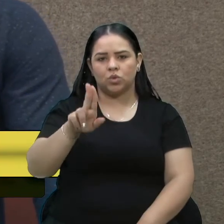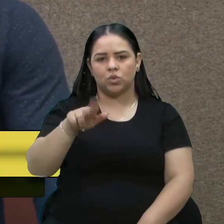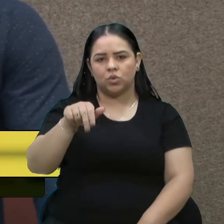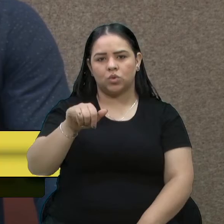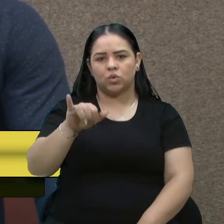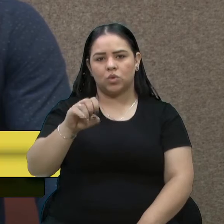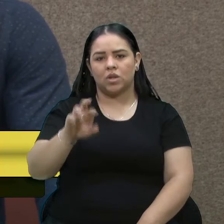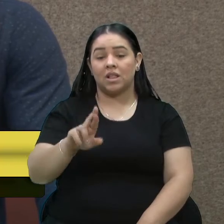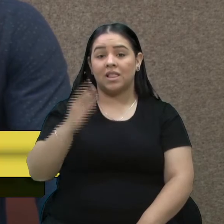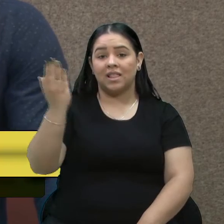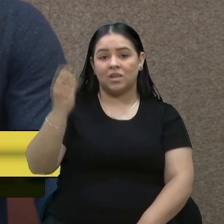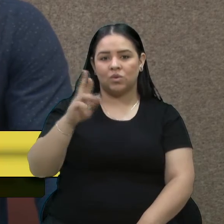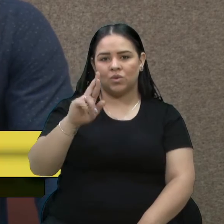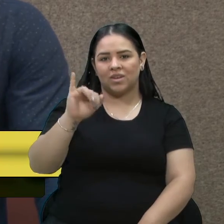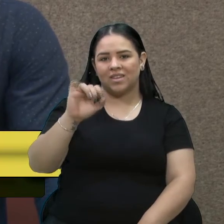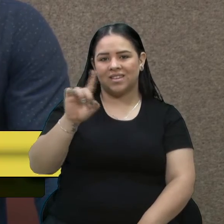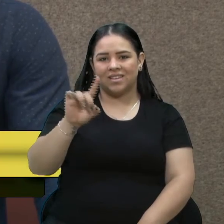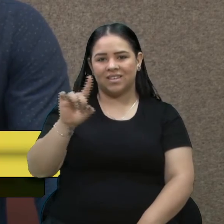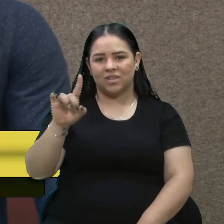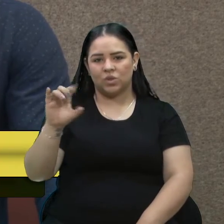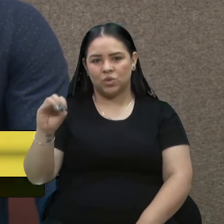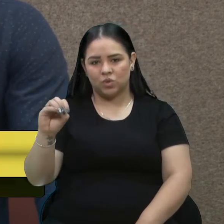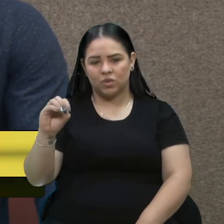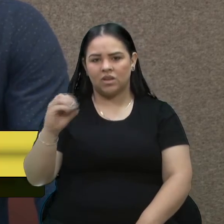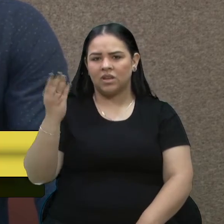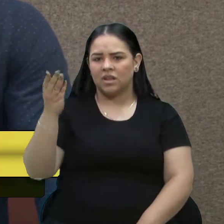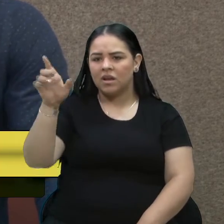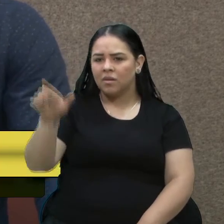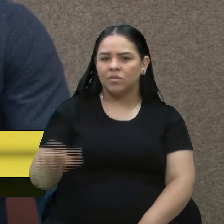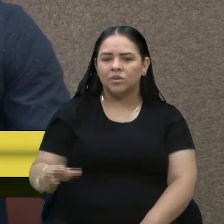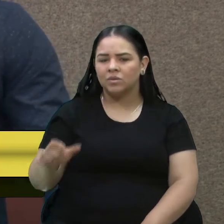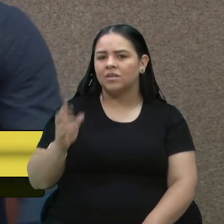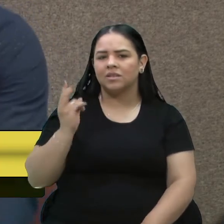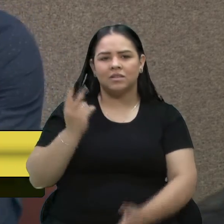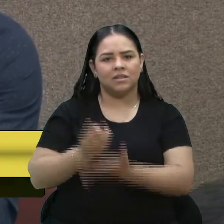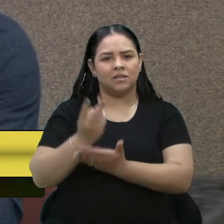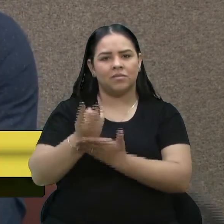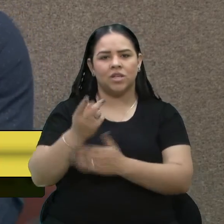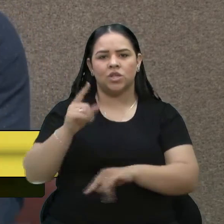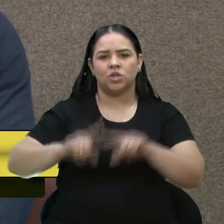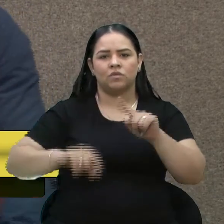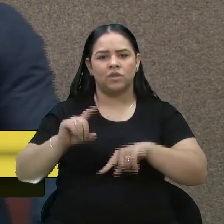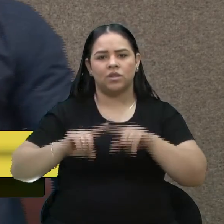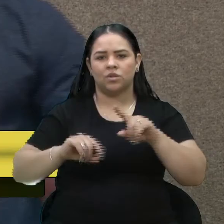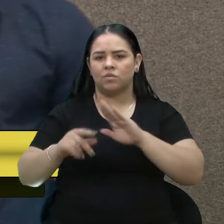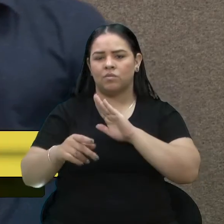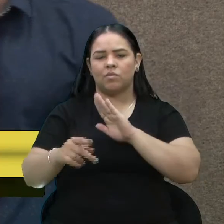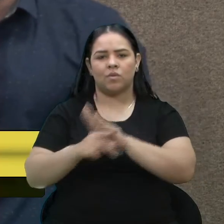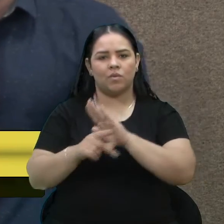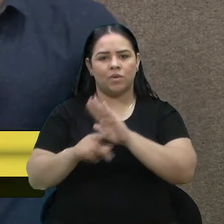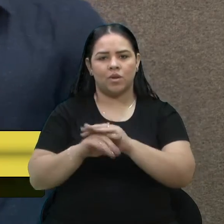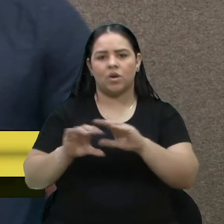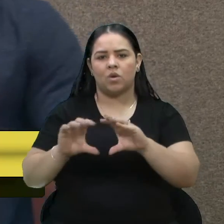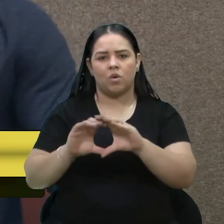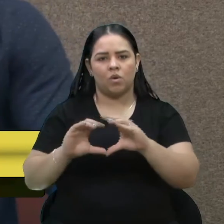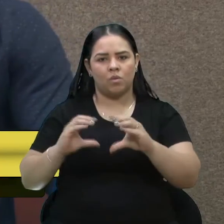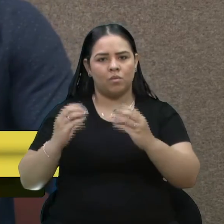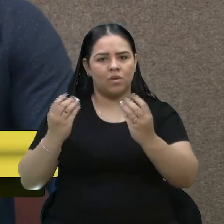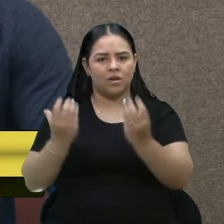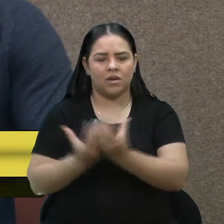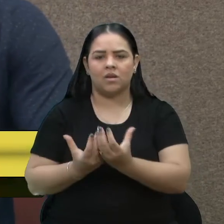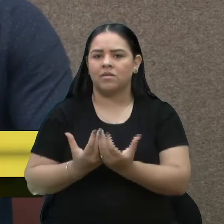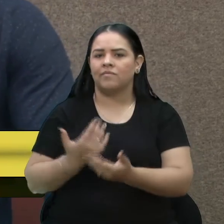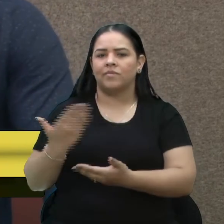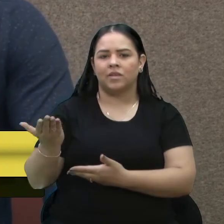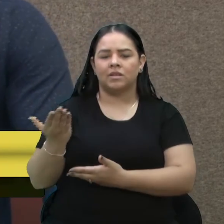-riço, era um rapaz que toda atividade da comunidade se